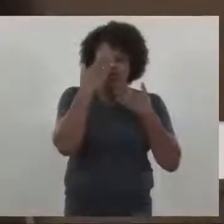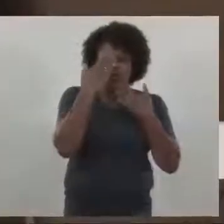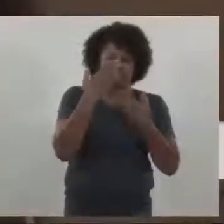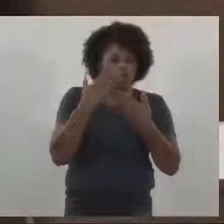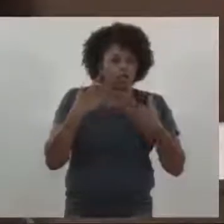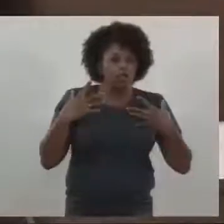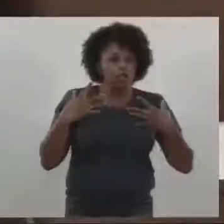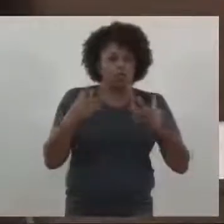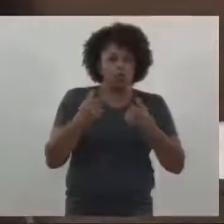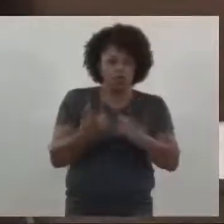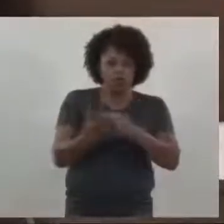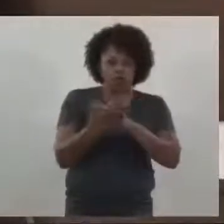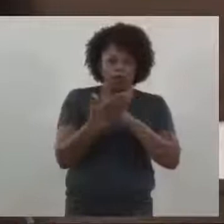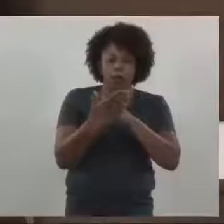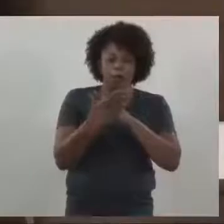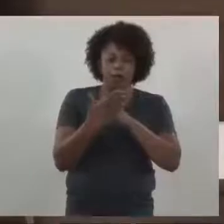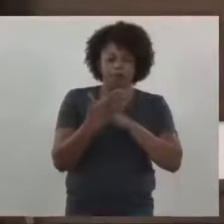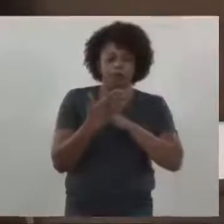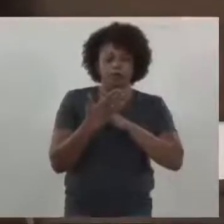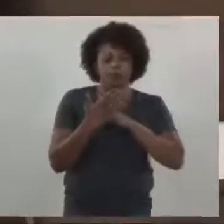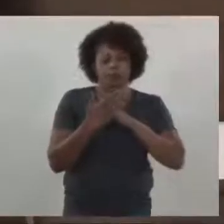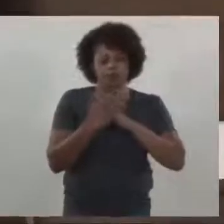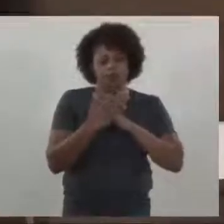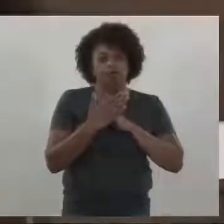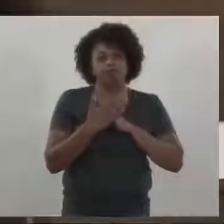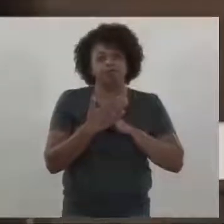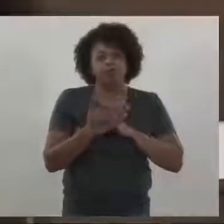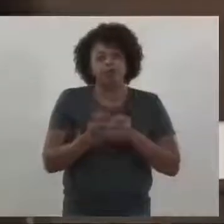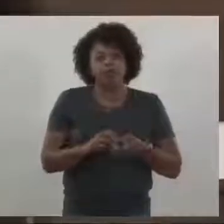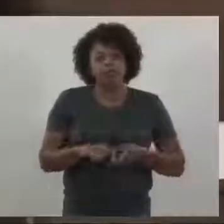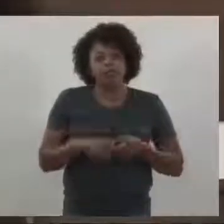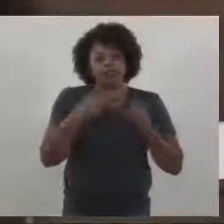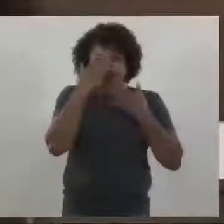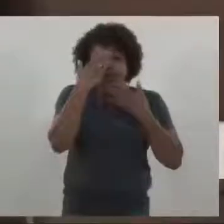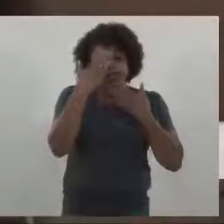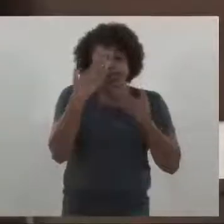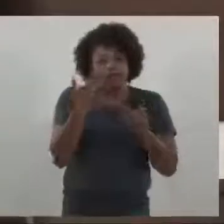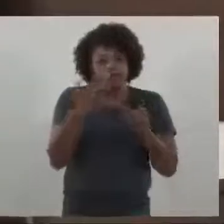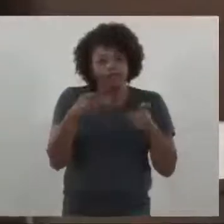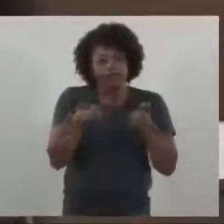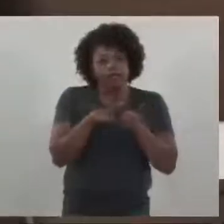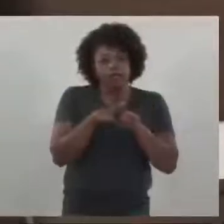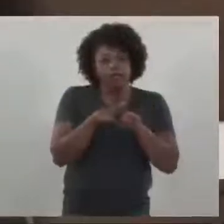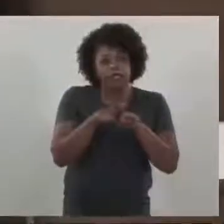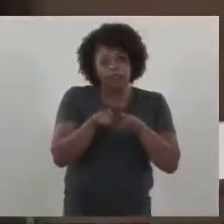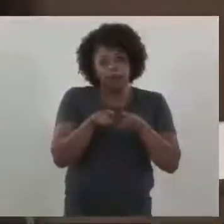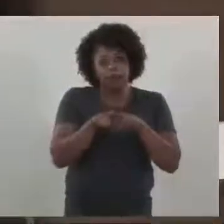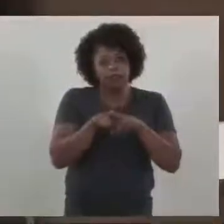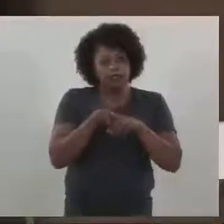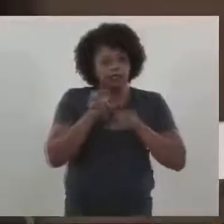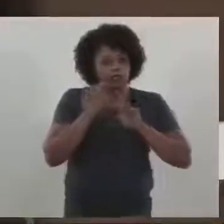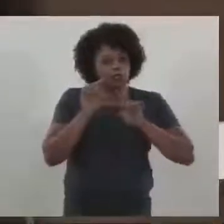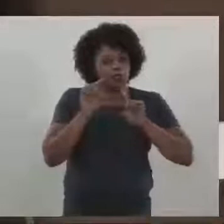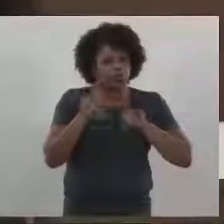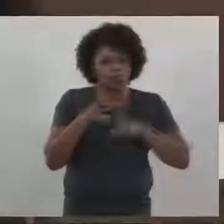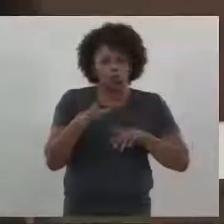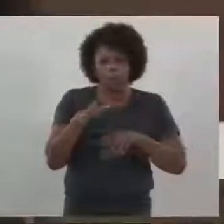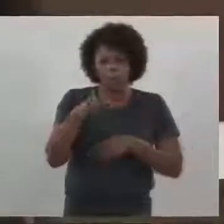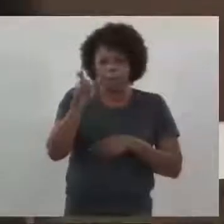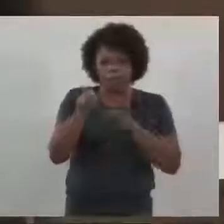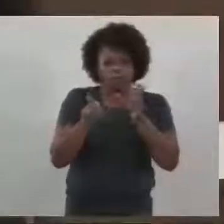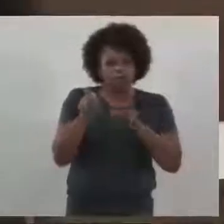do MDB que também saíram nessa eleição. Quero agradecer também, não só a quem votou em mim,